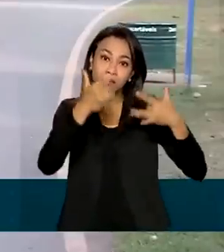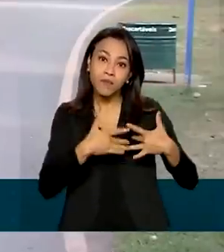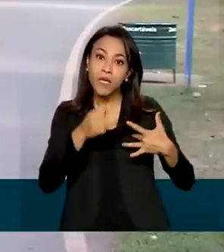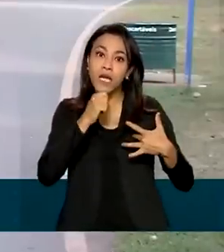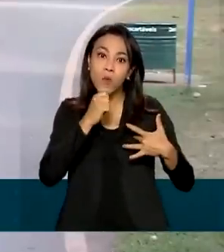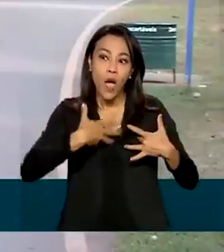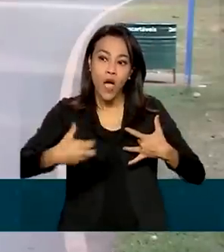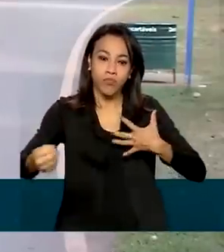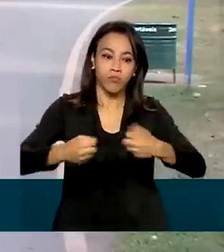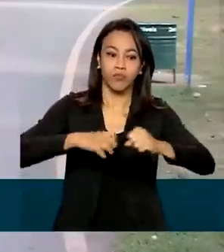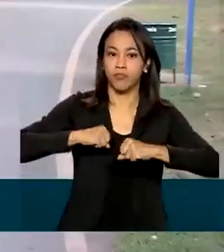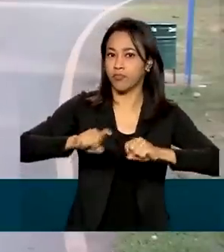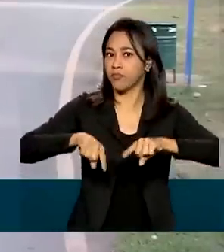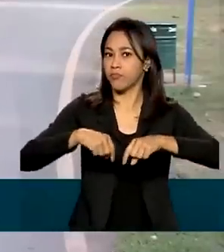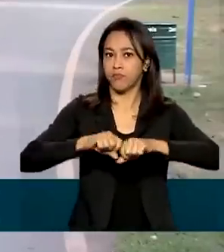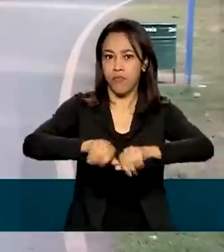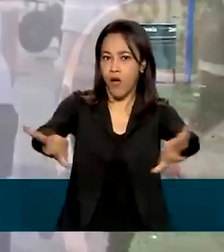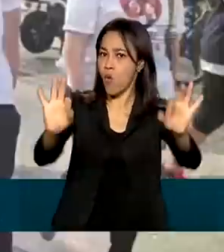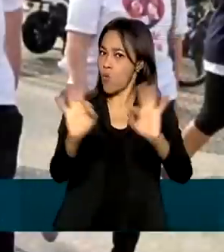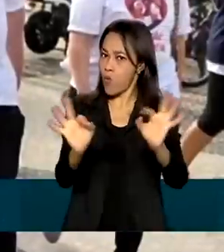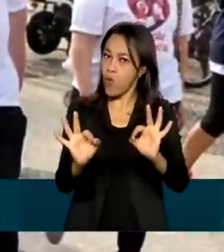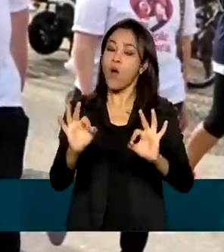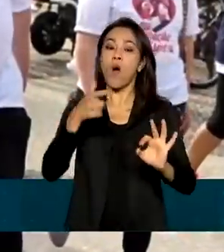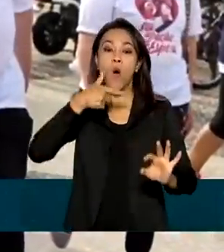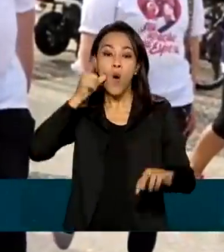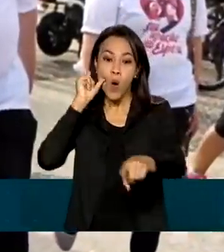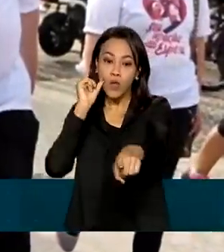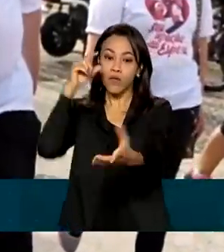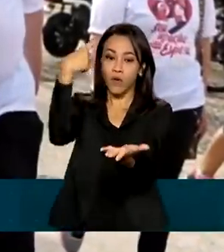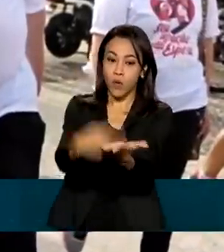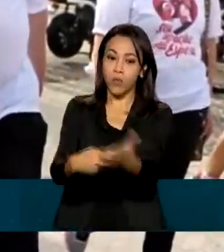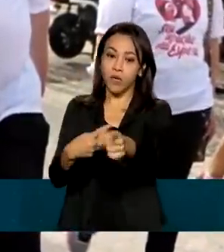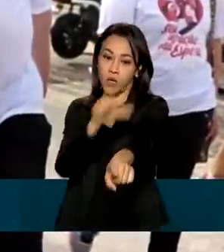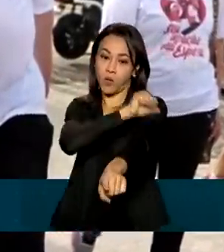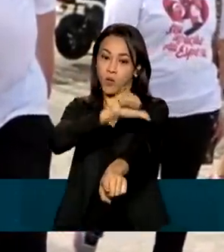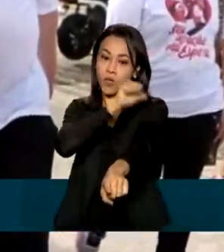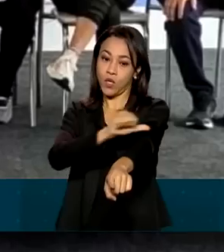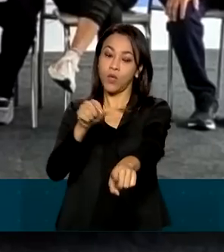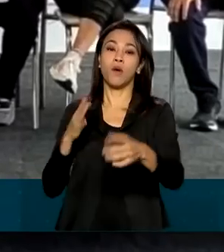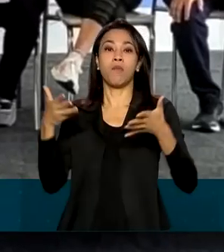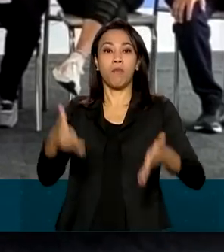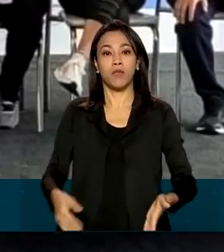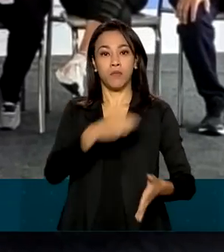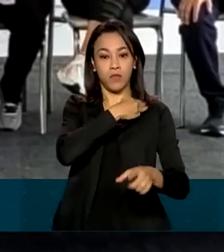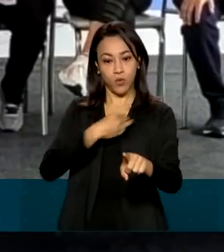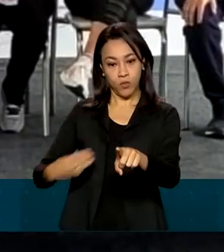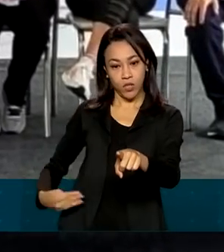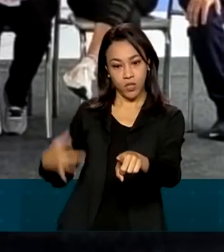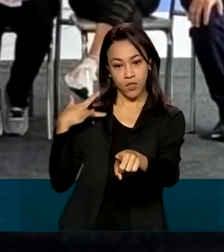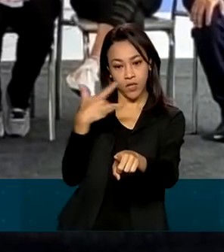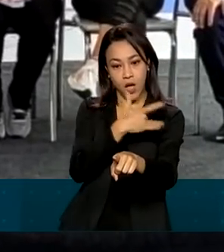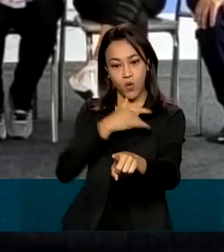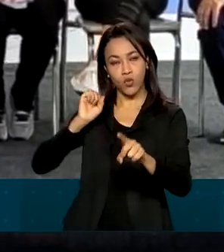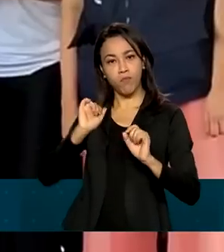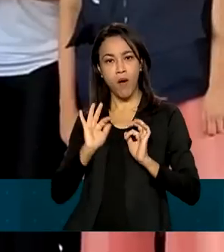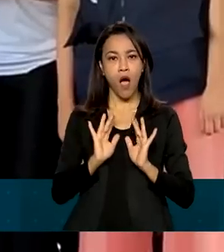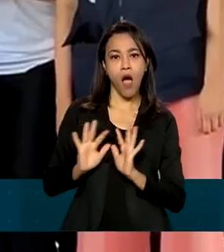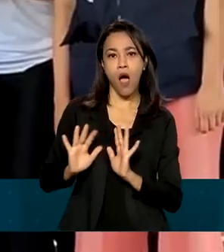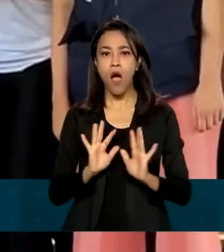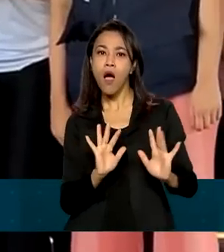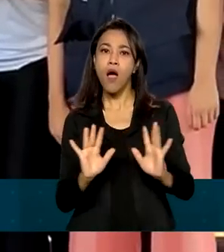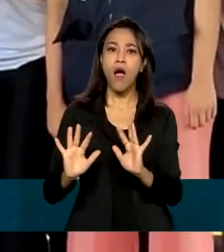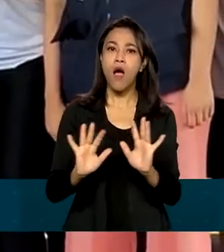marcado por uma caminhada ontem no Rio de Janeiro com a participação do ministro da Saúde, Marcelo Queiroga. A ideia é